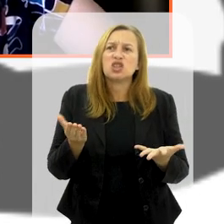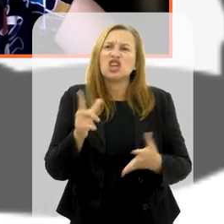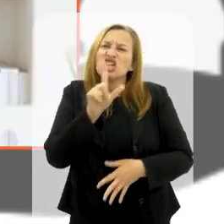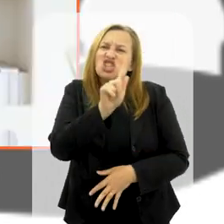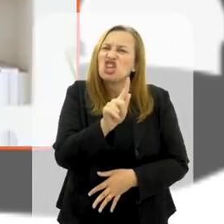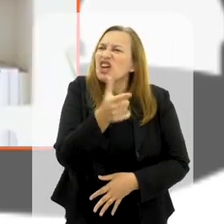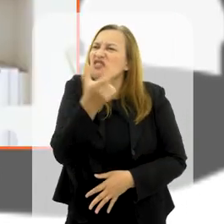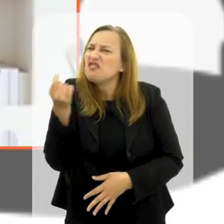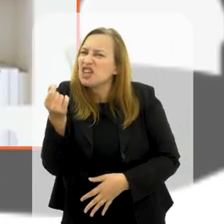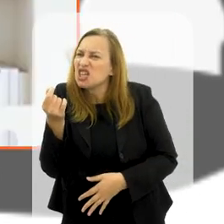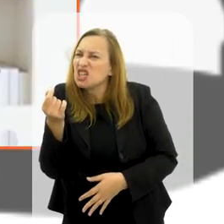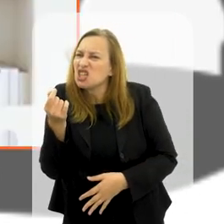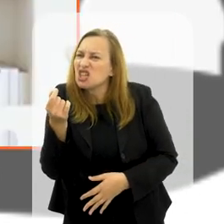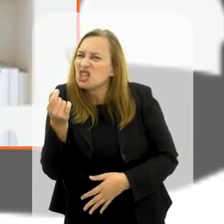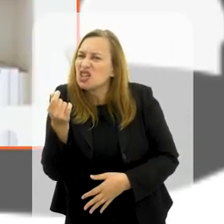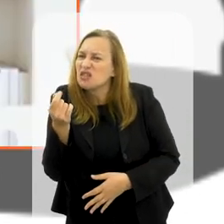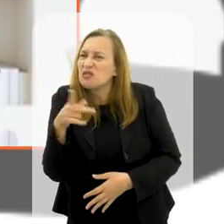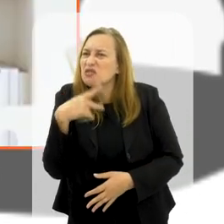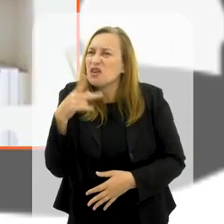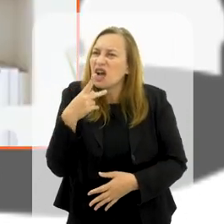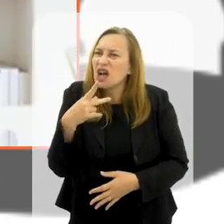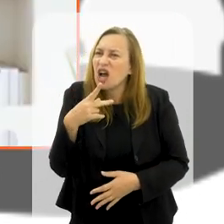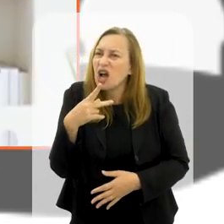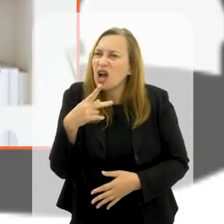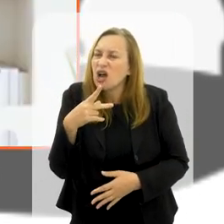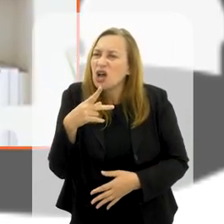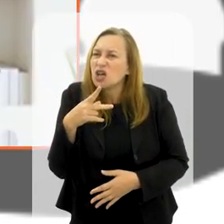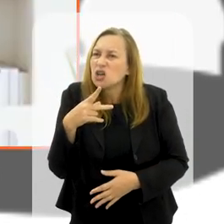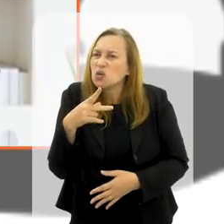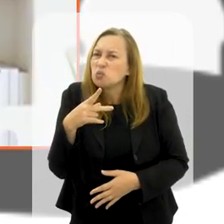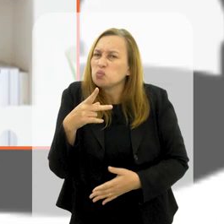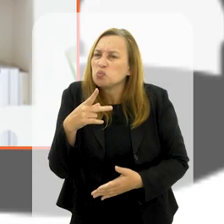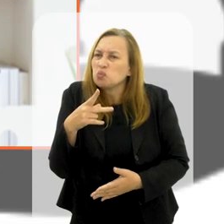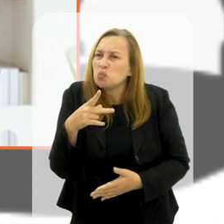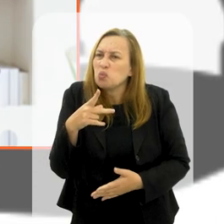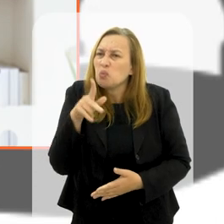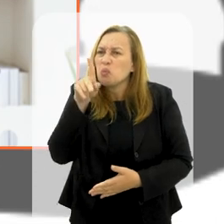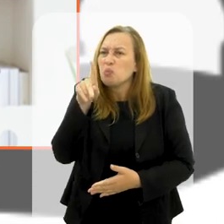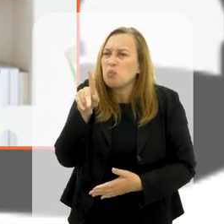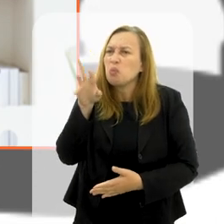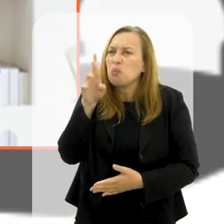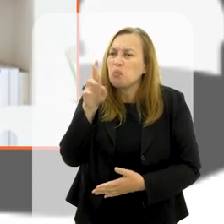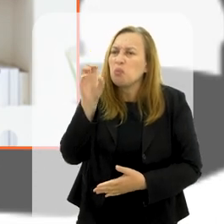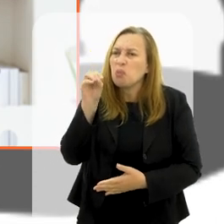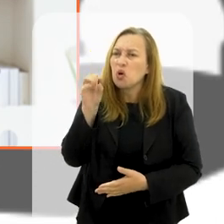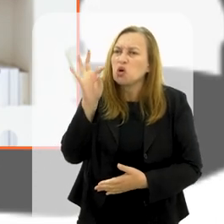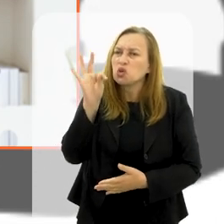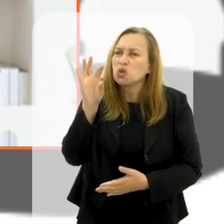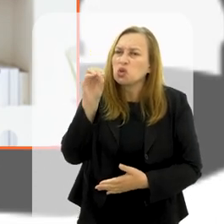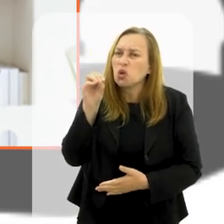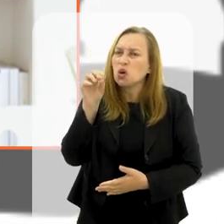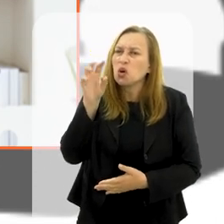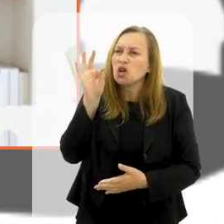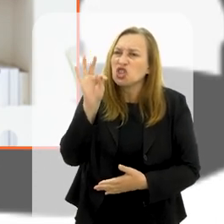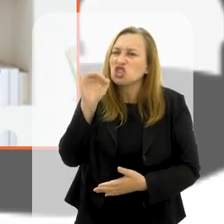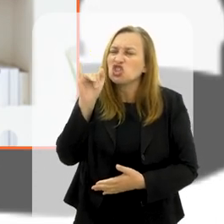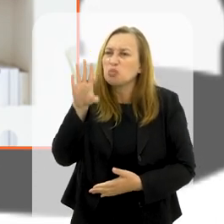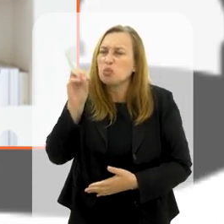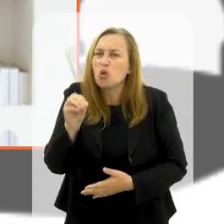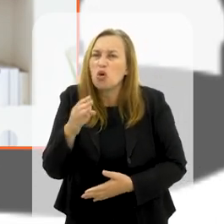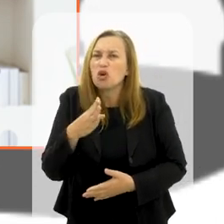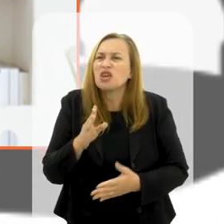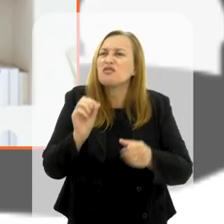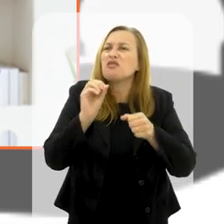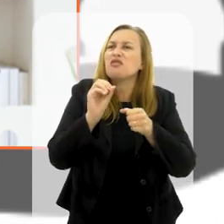seria o G20, seria correto afirmar que é um protótipo de uma... o que falta